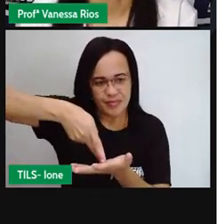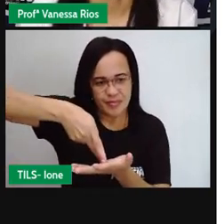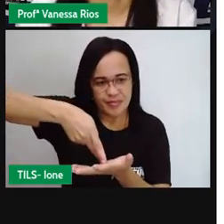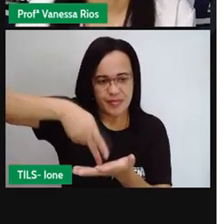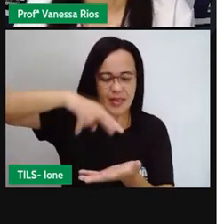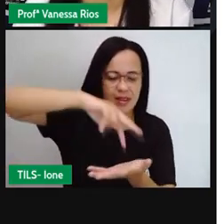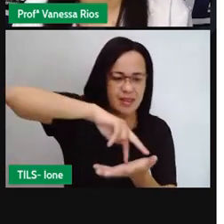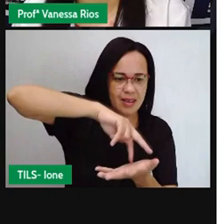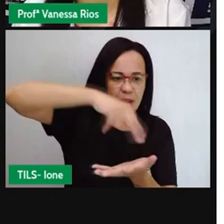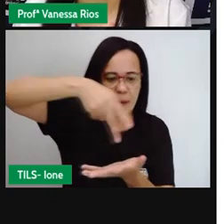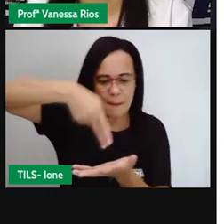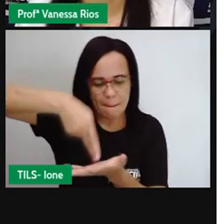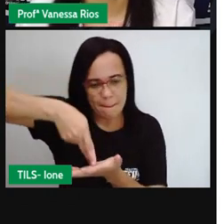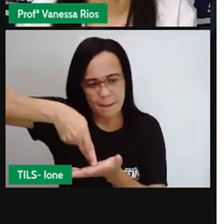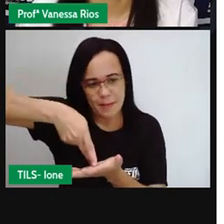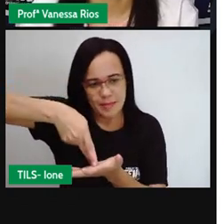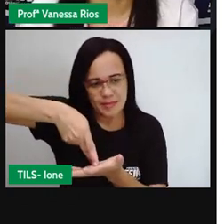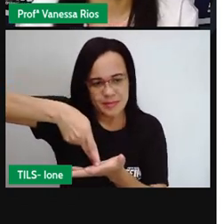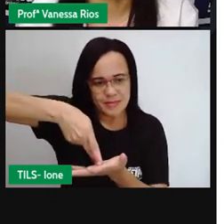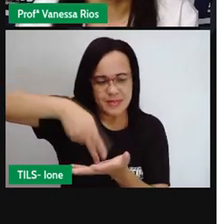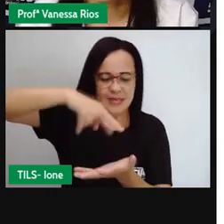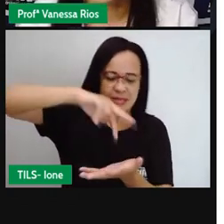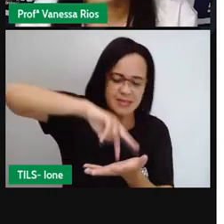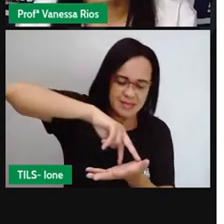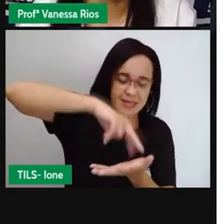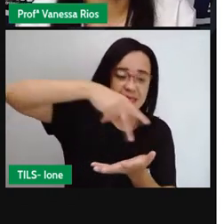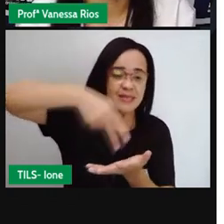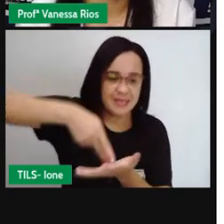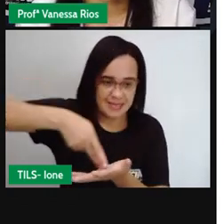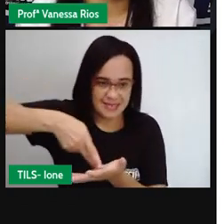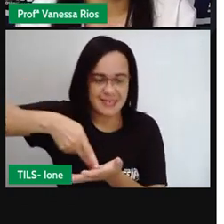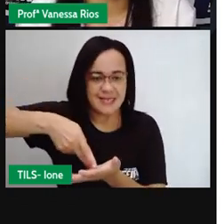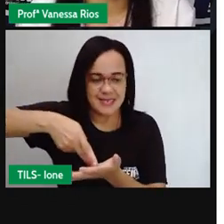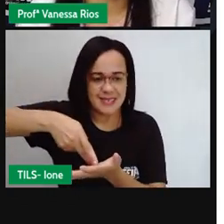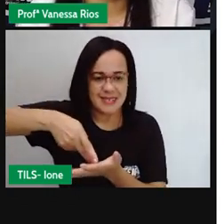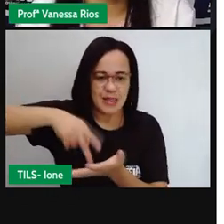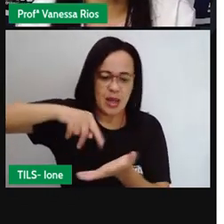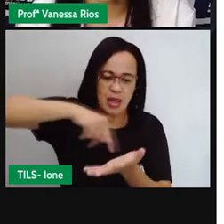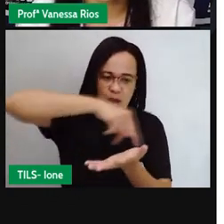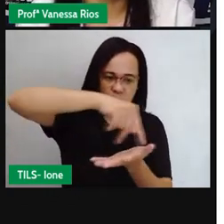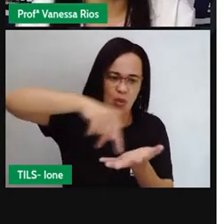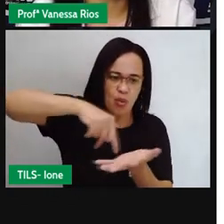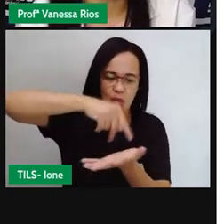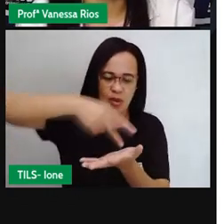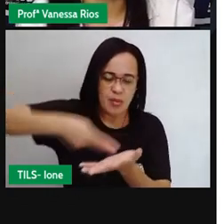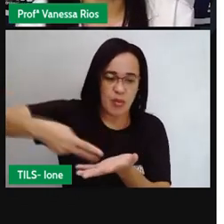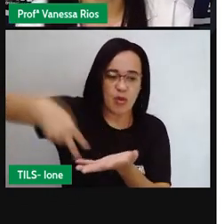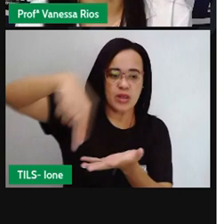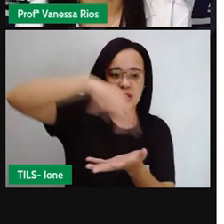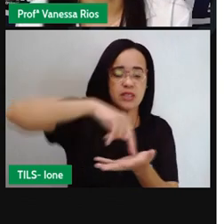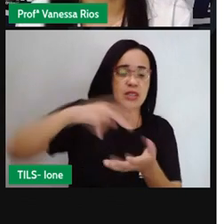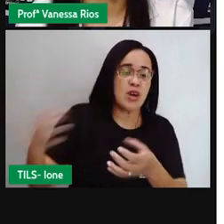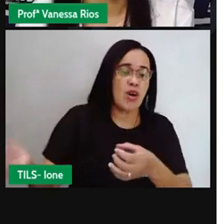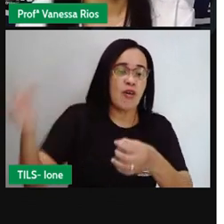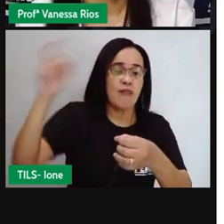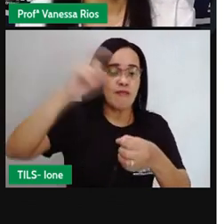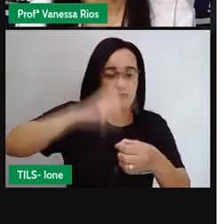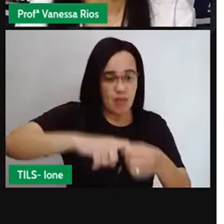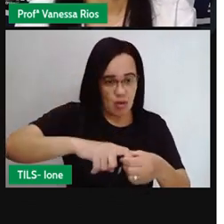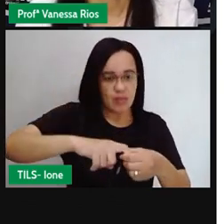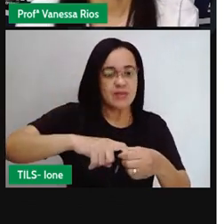quantidade necessária para que você voltasse à posição inicial, à posição que você estava antes da Pró começar a falar.